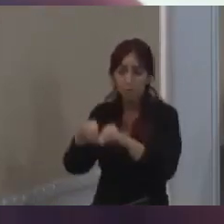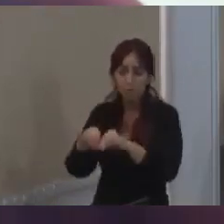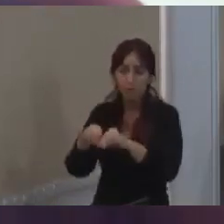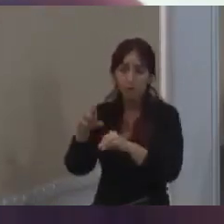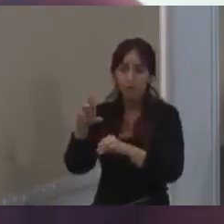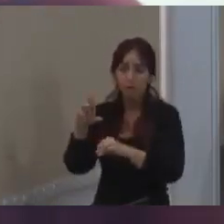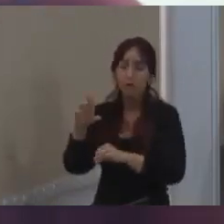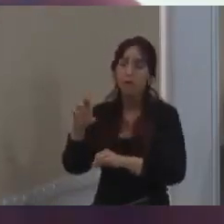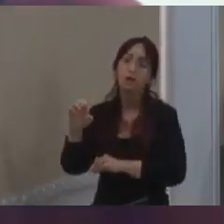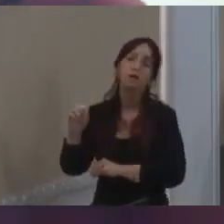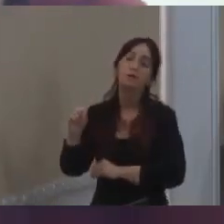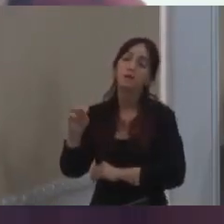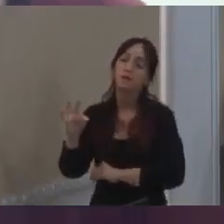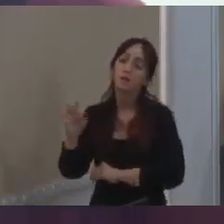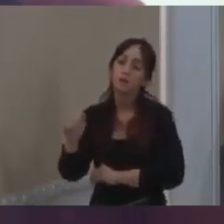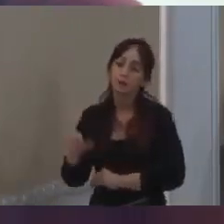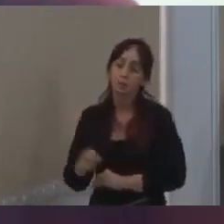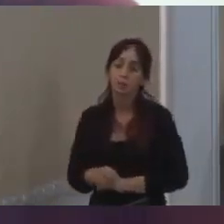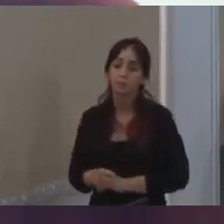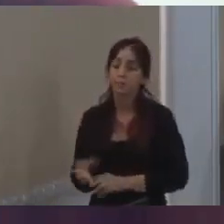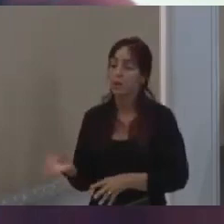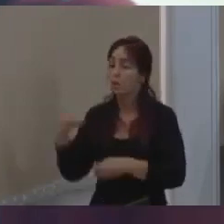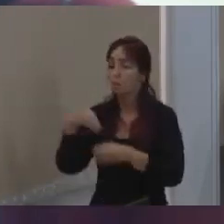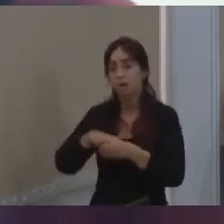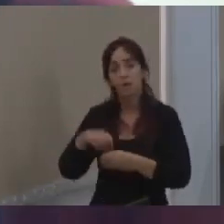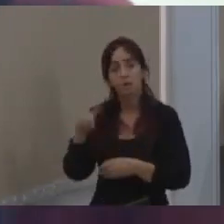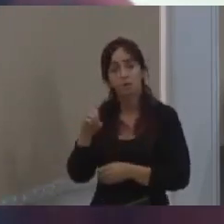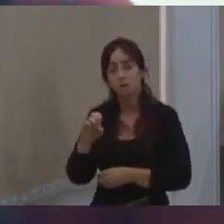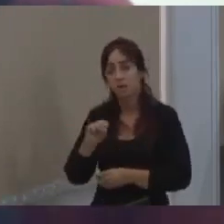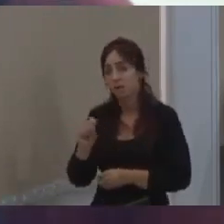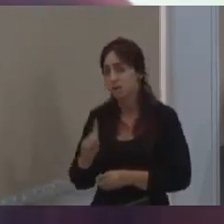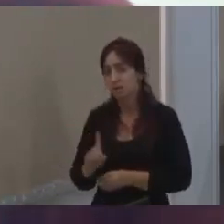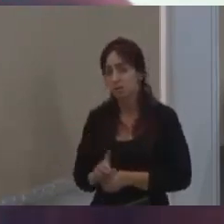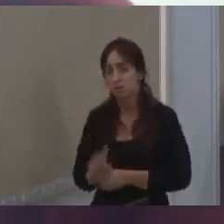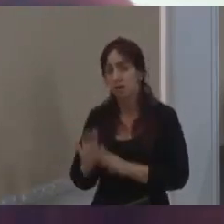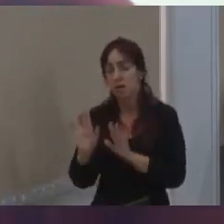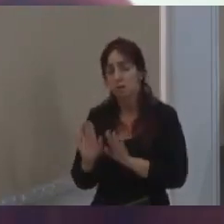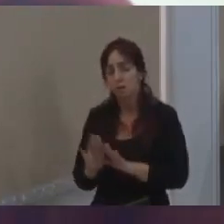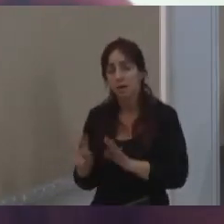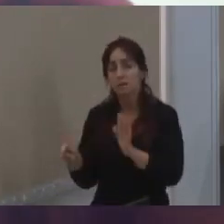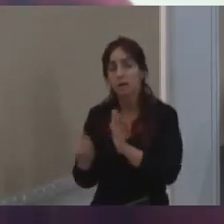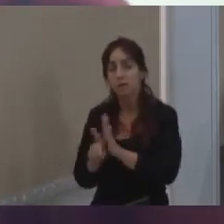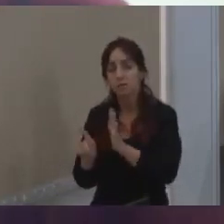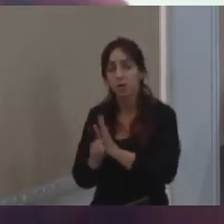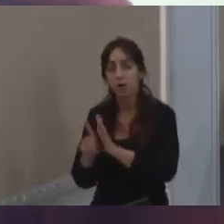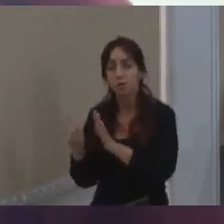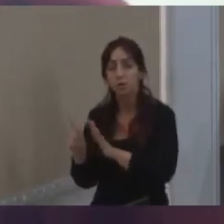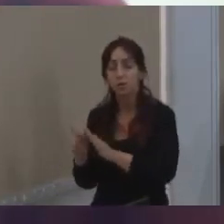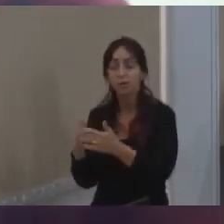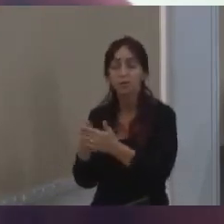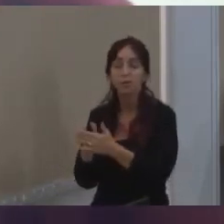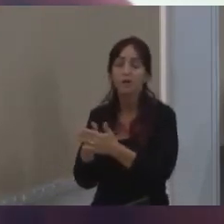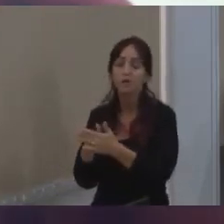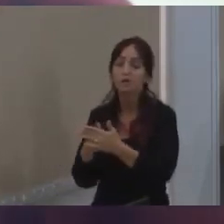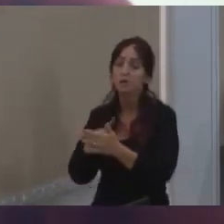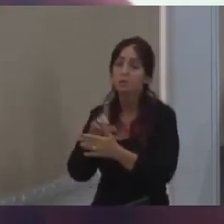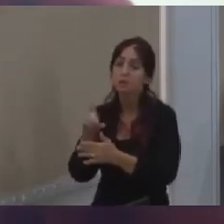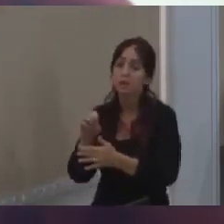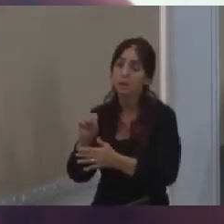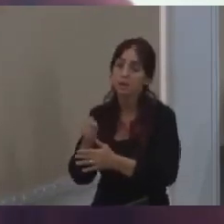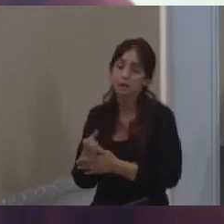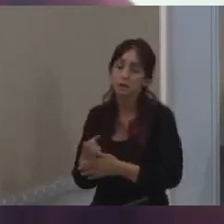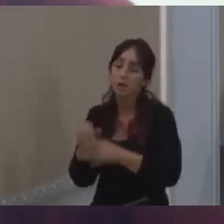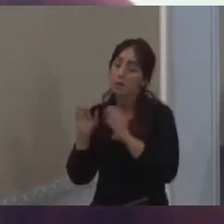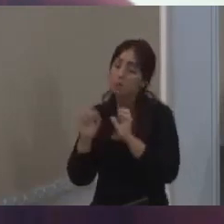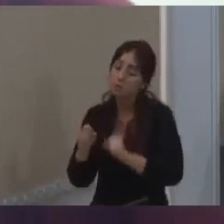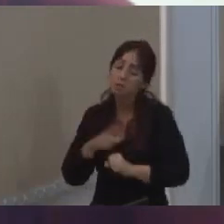Não necessariamente dentro de ZEIS, mas originadas por intervenção em ZEIS. Pode ser que a gente faça uma produção de